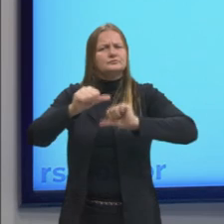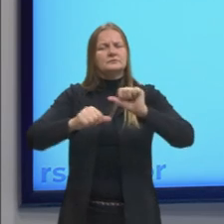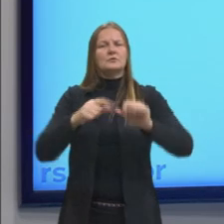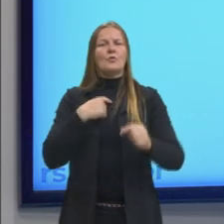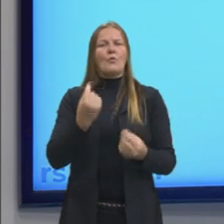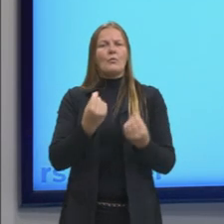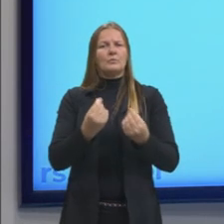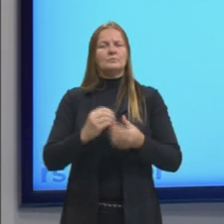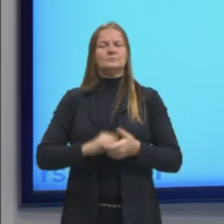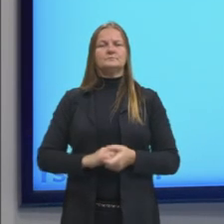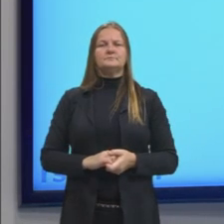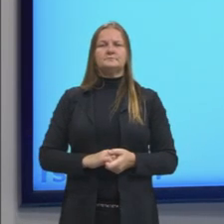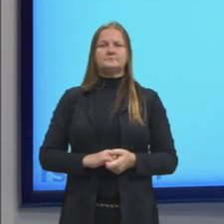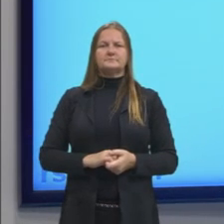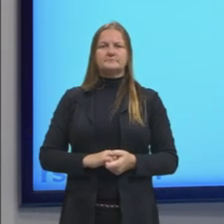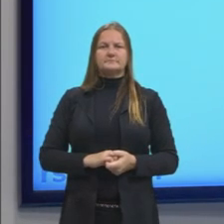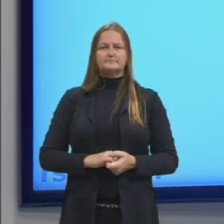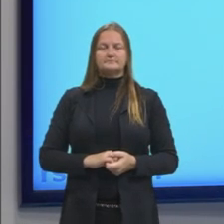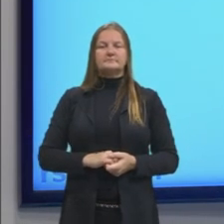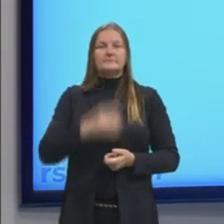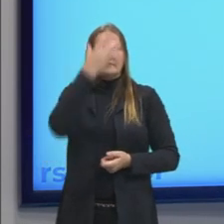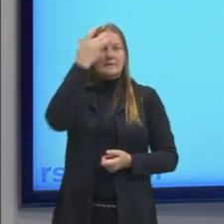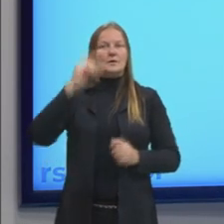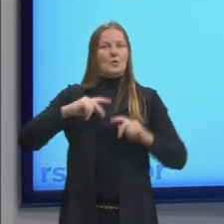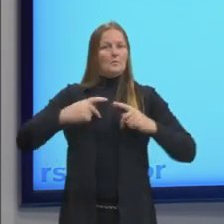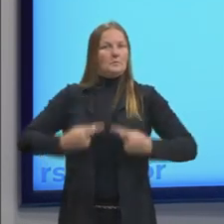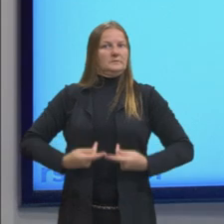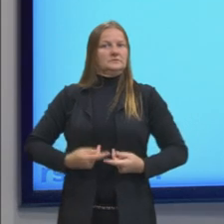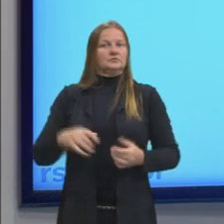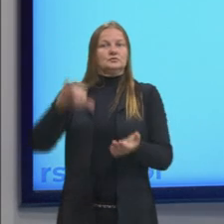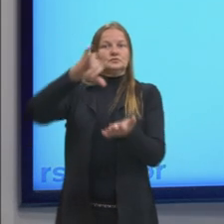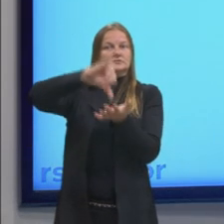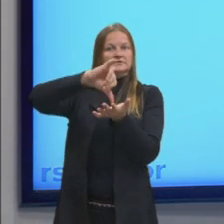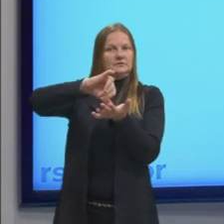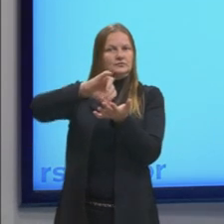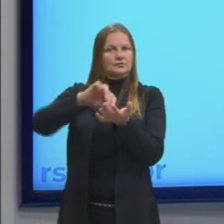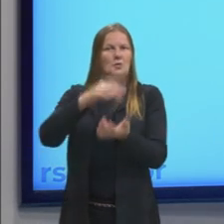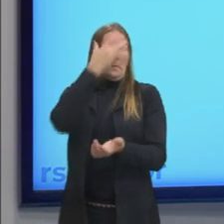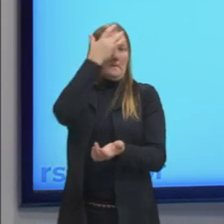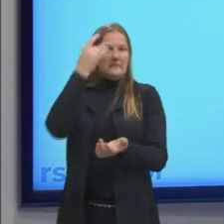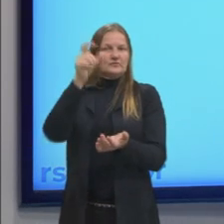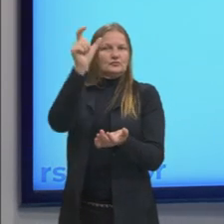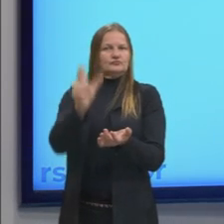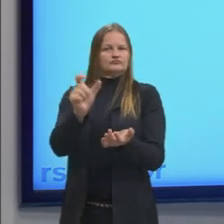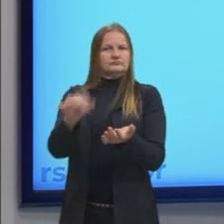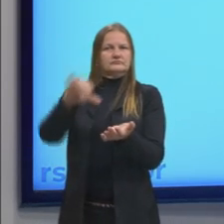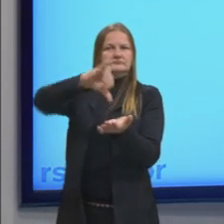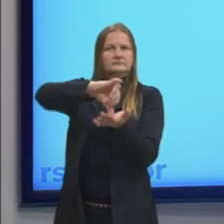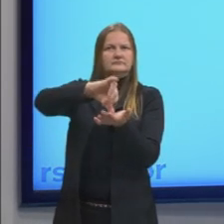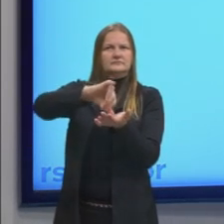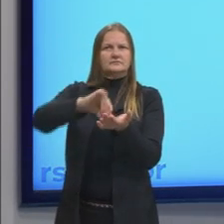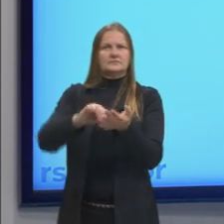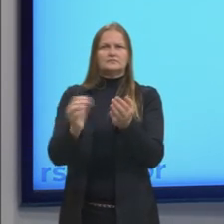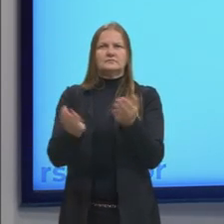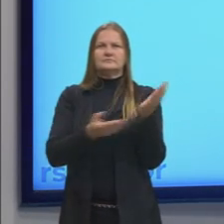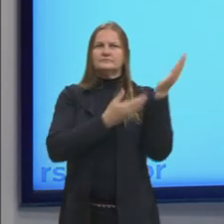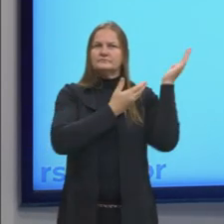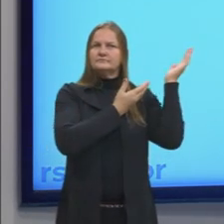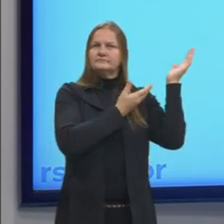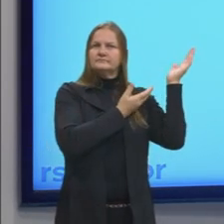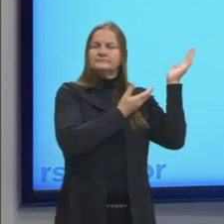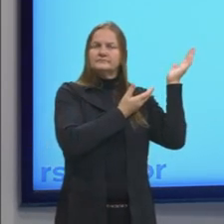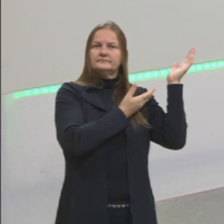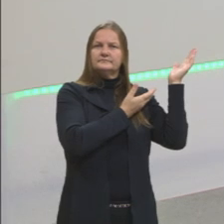-se, então, o ser humano, passa a ser o centro, como está aqui, nessa imagem do homem vetruviano.